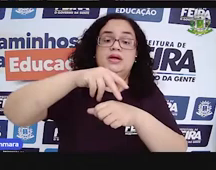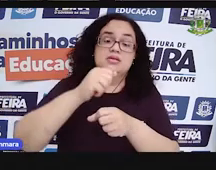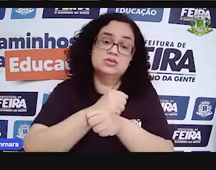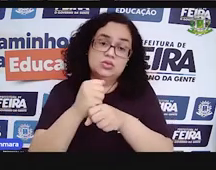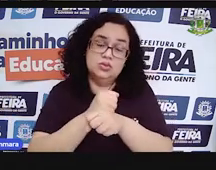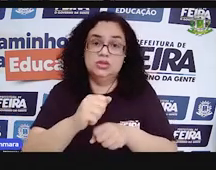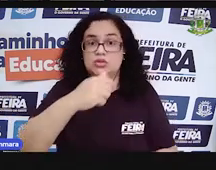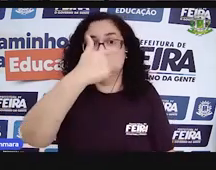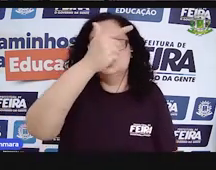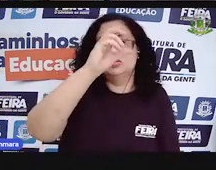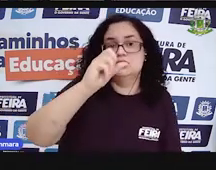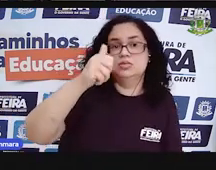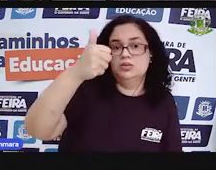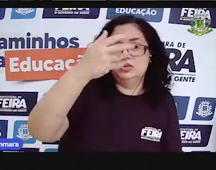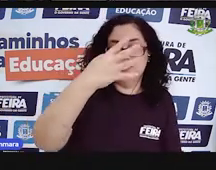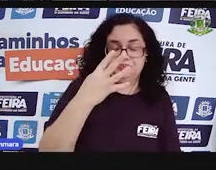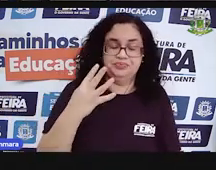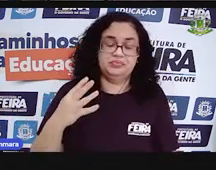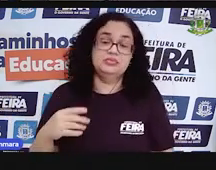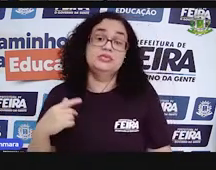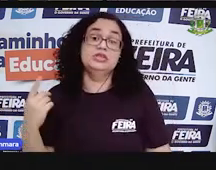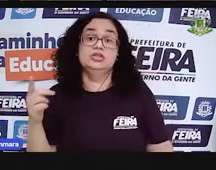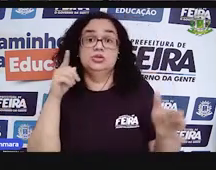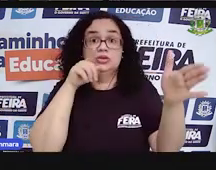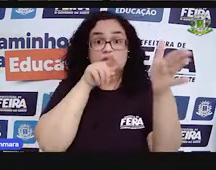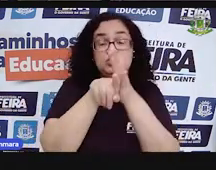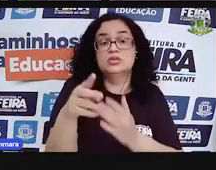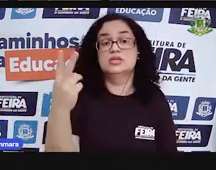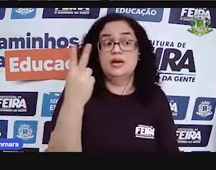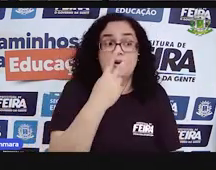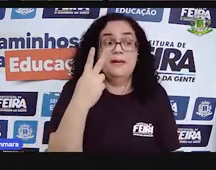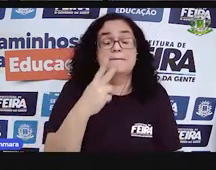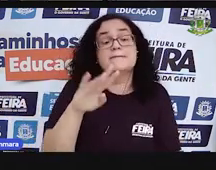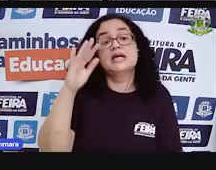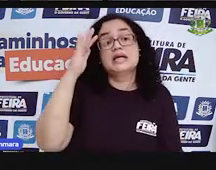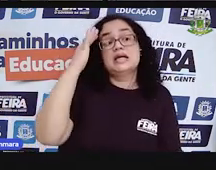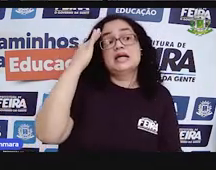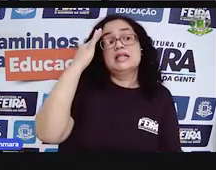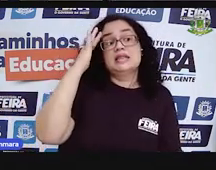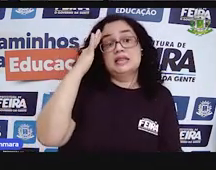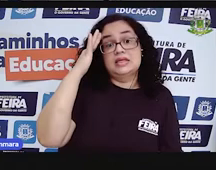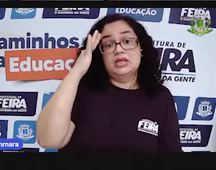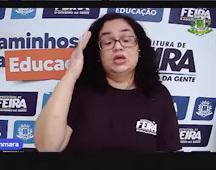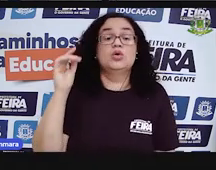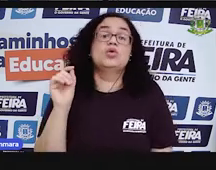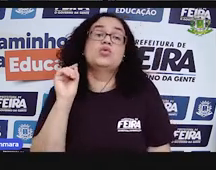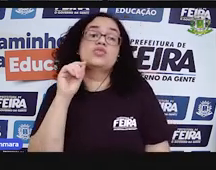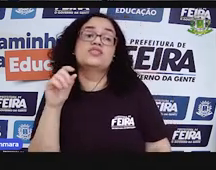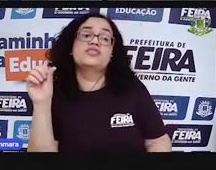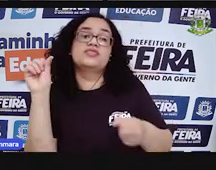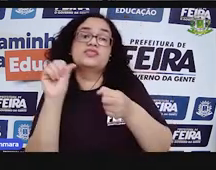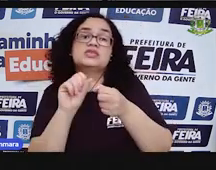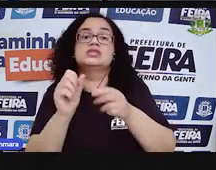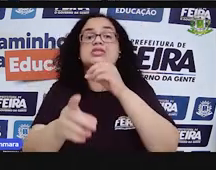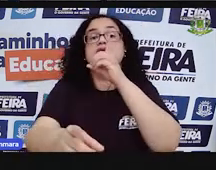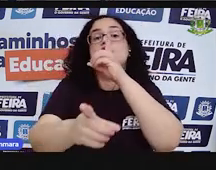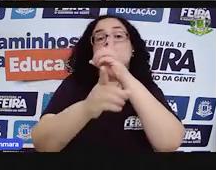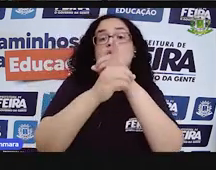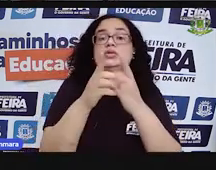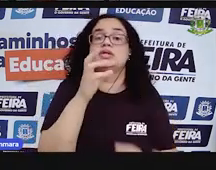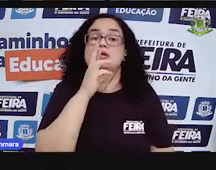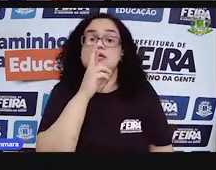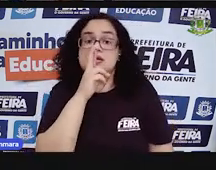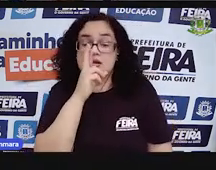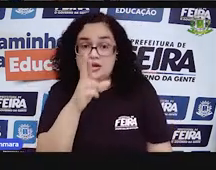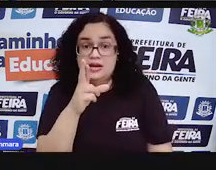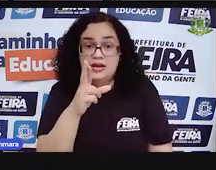perguntas. Tá bom? E vamos entender como é, o que é que a gente vai fazer para encontrar essas respostas. Mas,